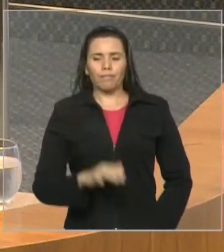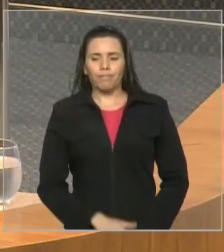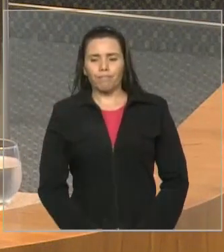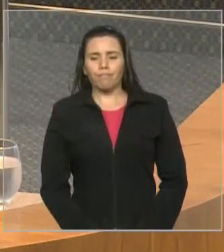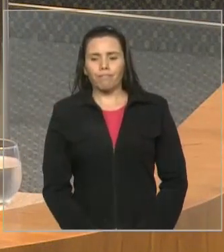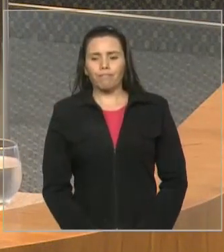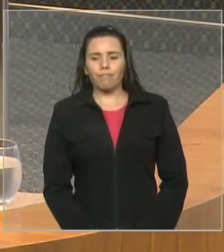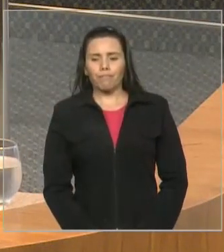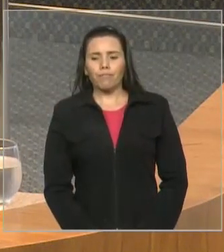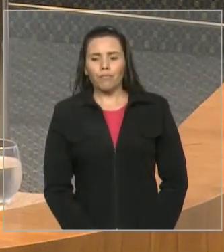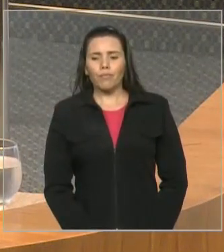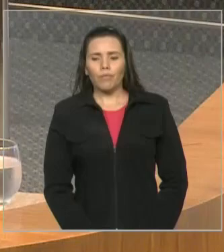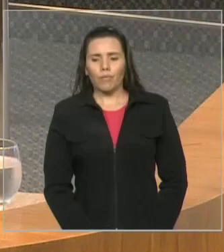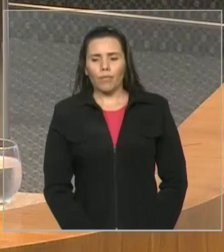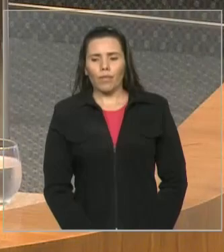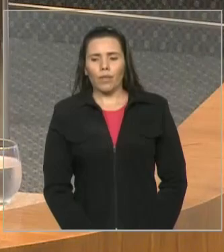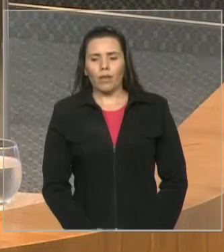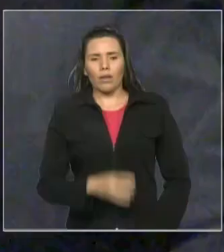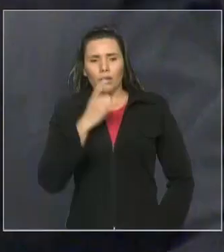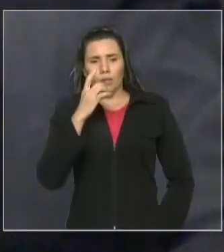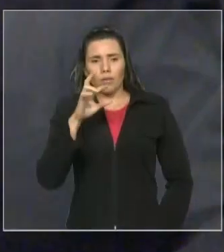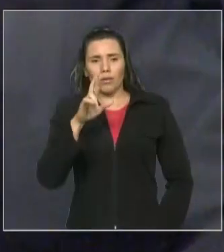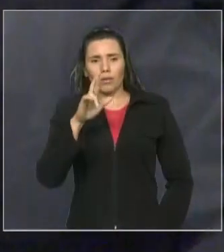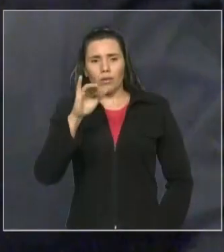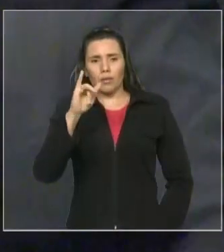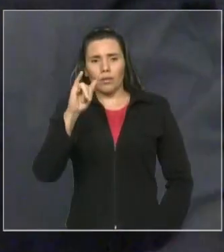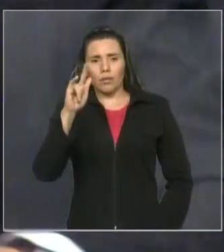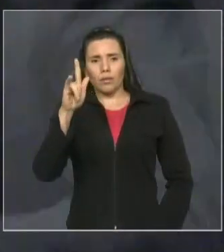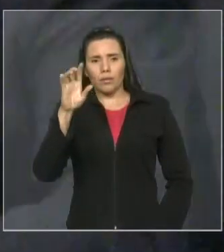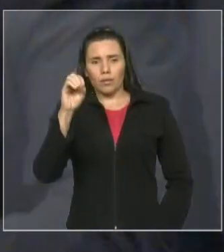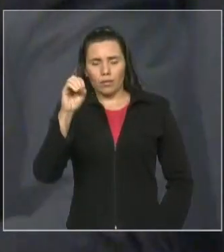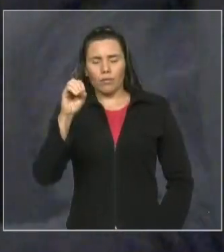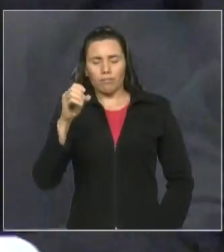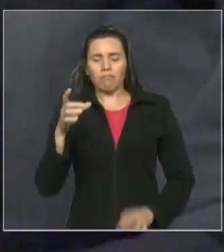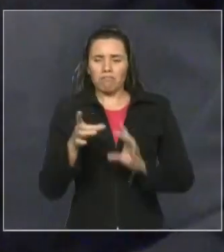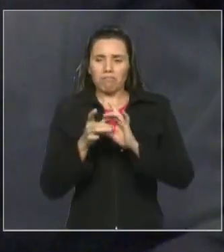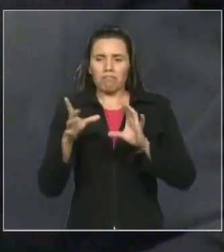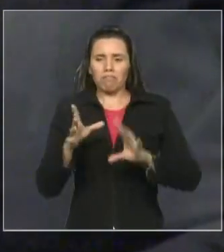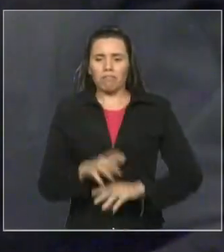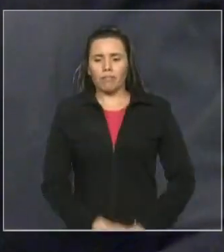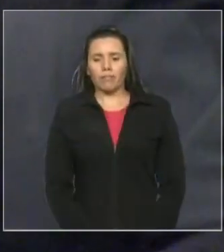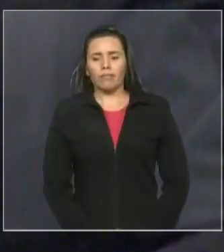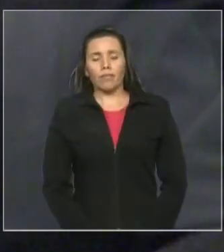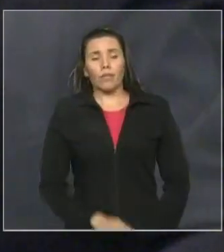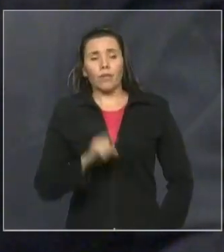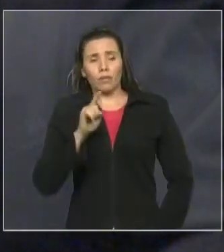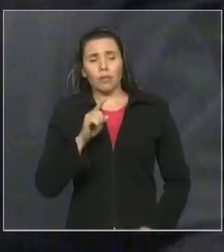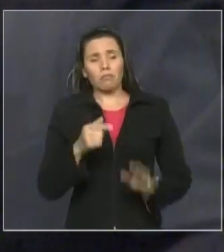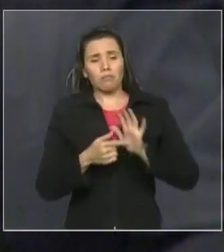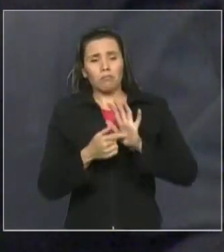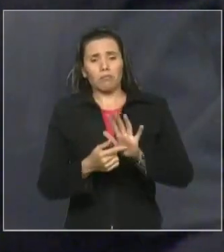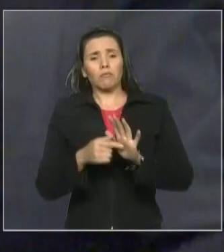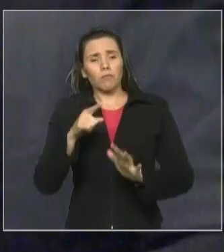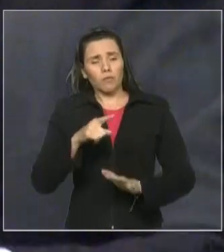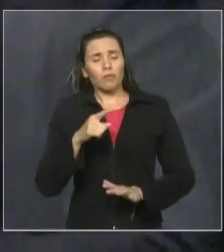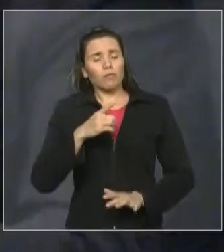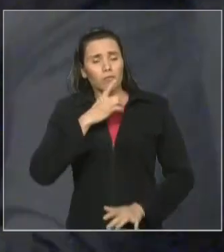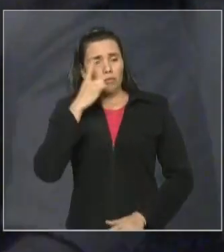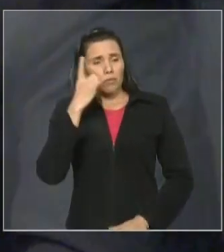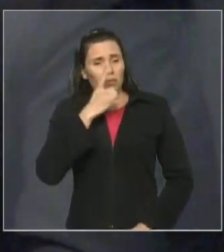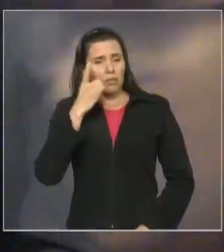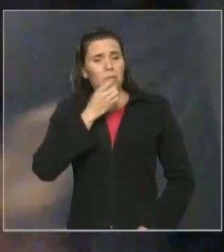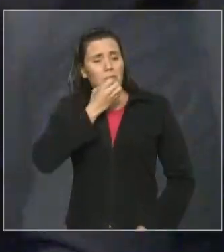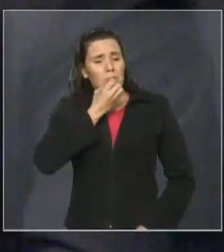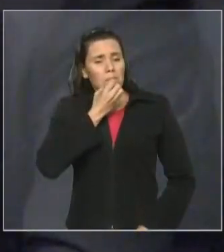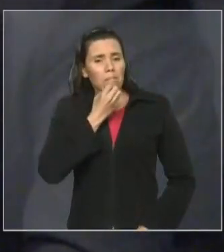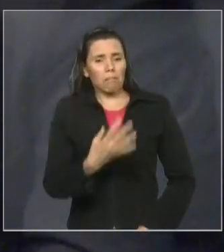Deputado Rigo. Vossa Excelência já mostrou essa casa que é um grande parlamentar. Já contribuiu muito